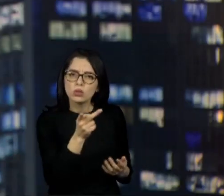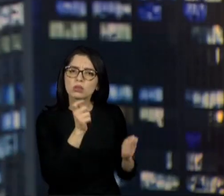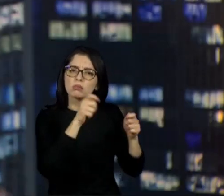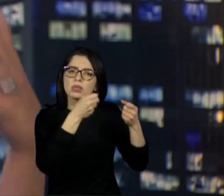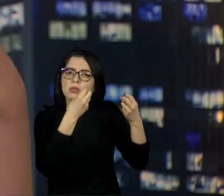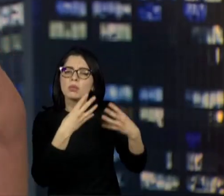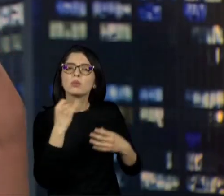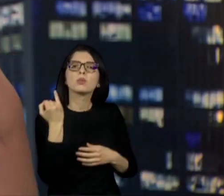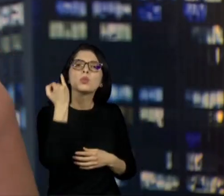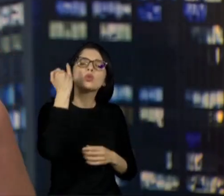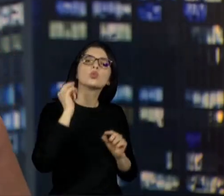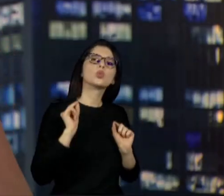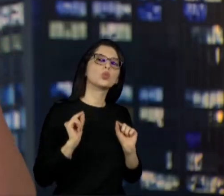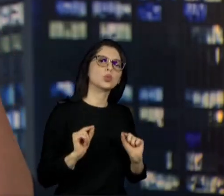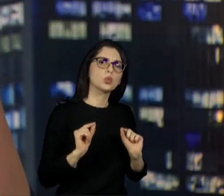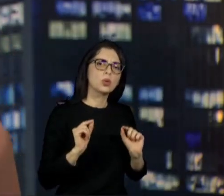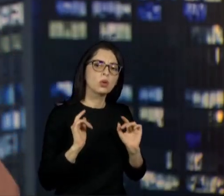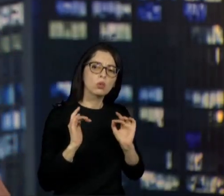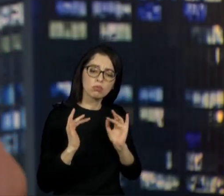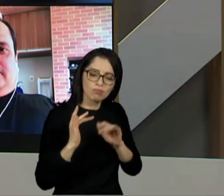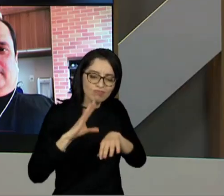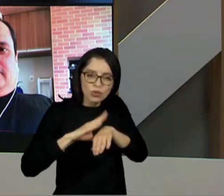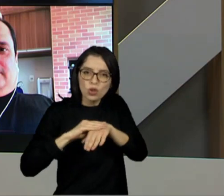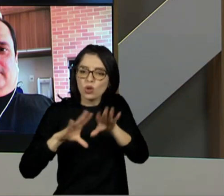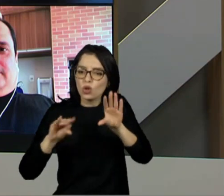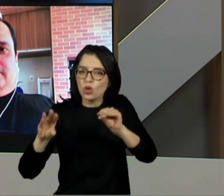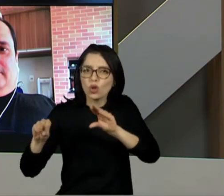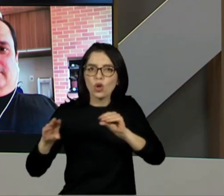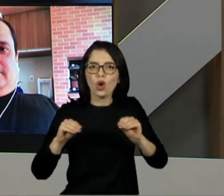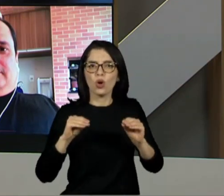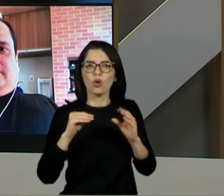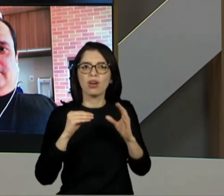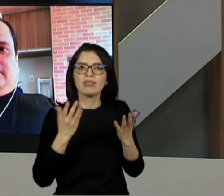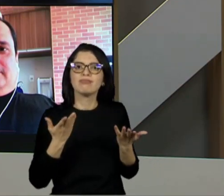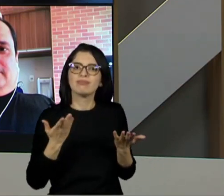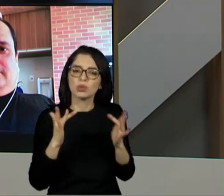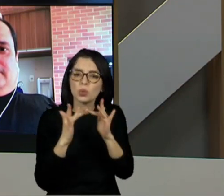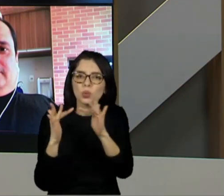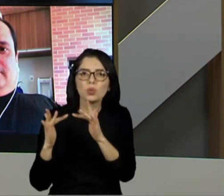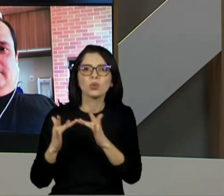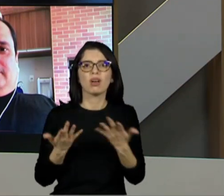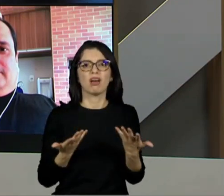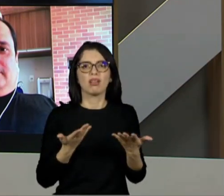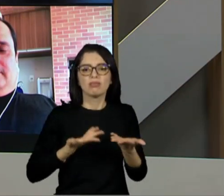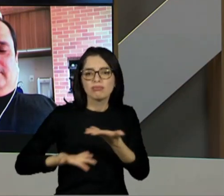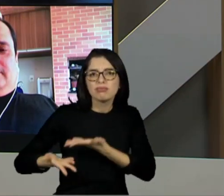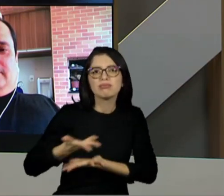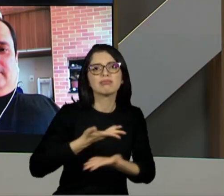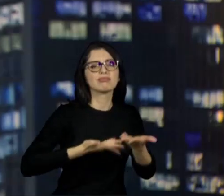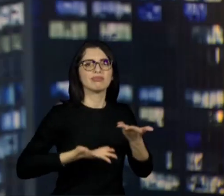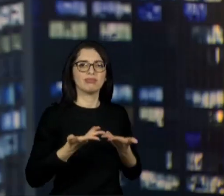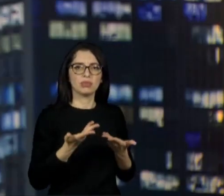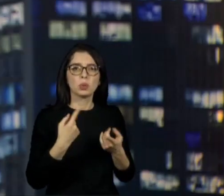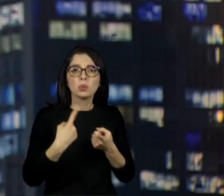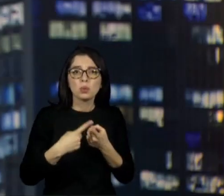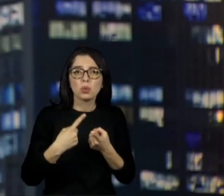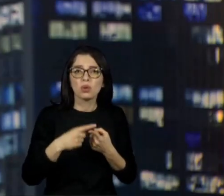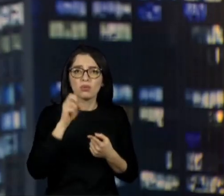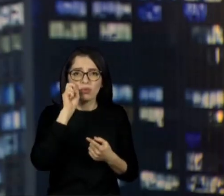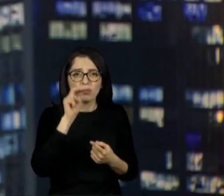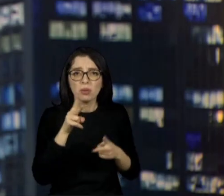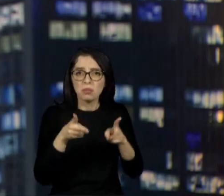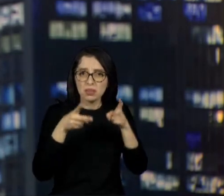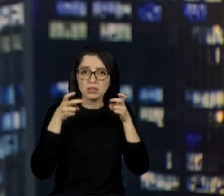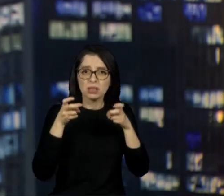depoimento da importância do contato, do tato? A gente percebeu até ali no vídeo que durante a conversa deles, um